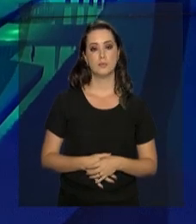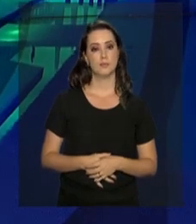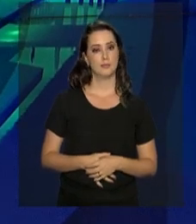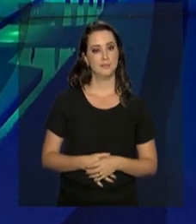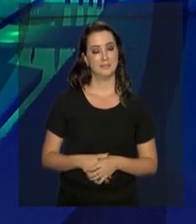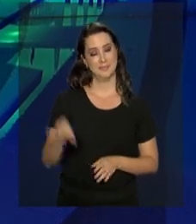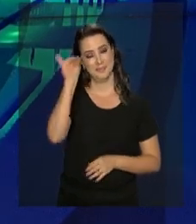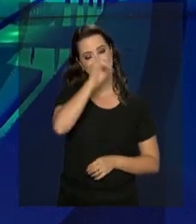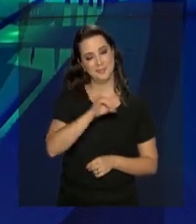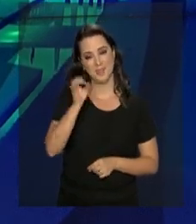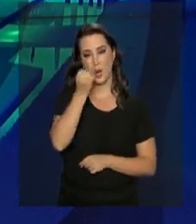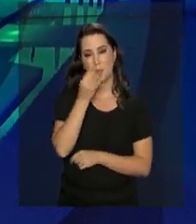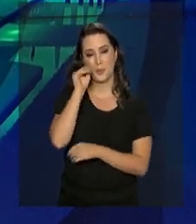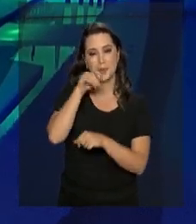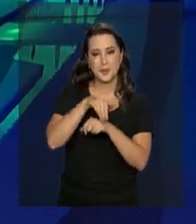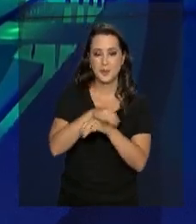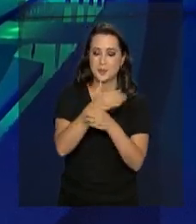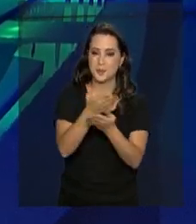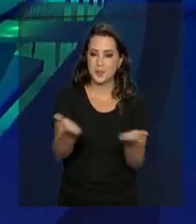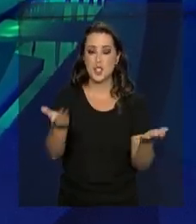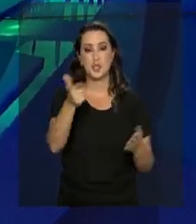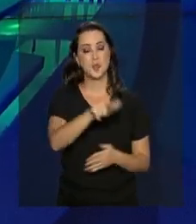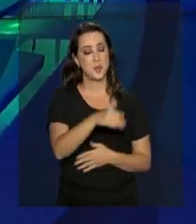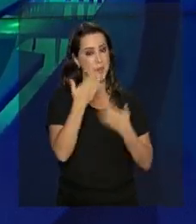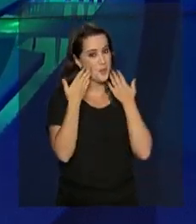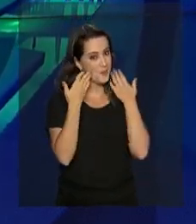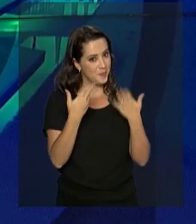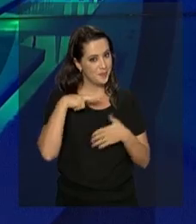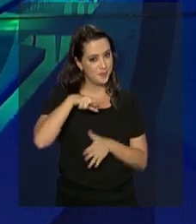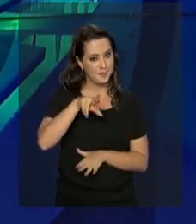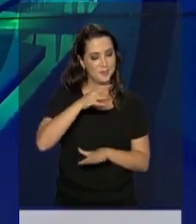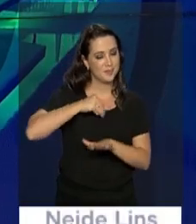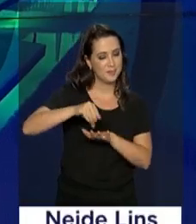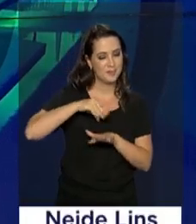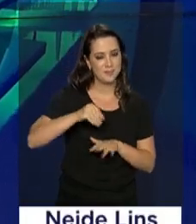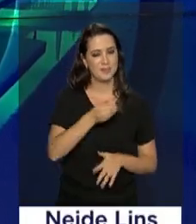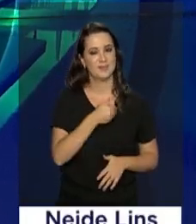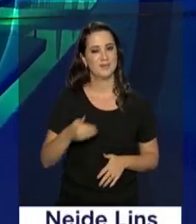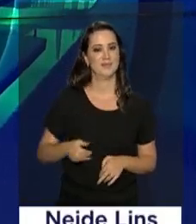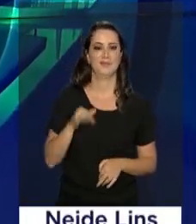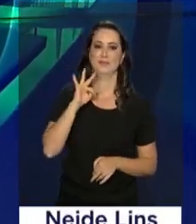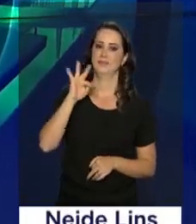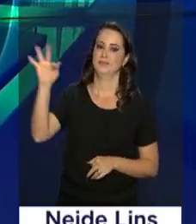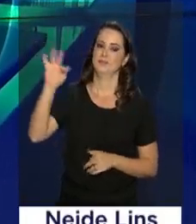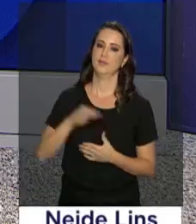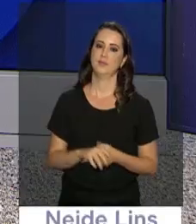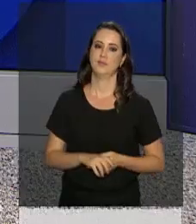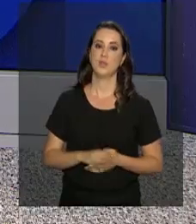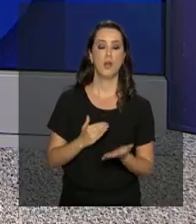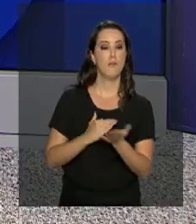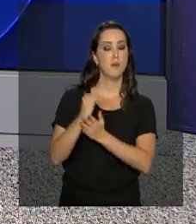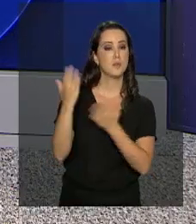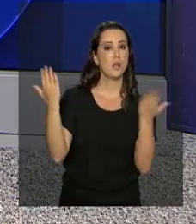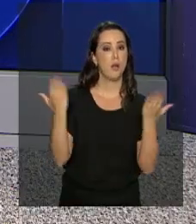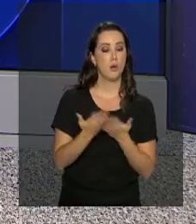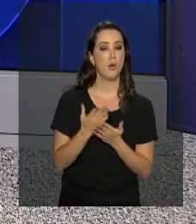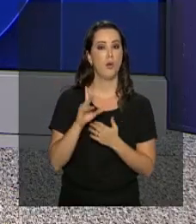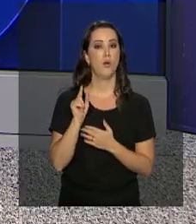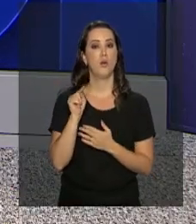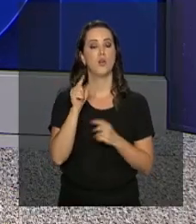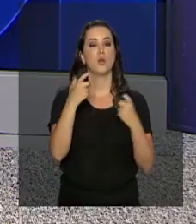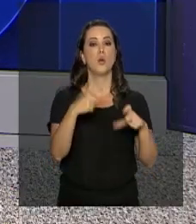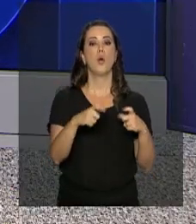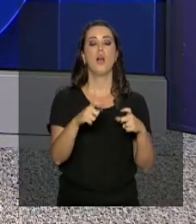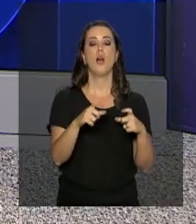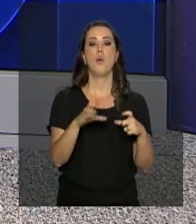Olá, boa noite. No ar, mais uma edição do repórter NBR com as notícias do governo federal. Nós vamos começar indo direto